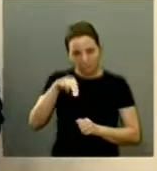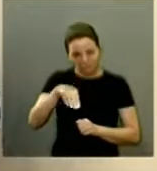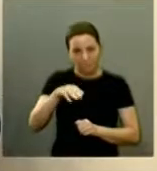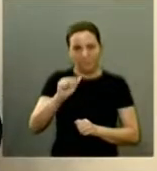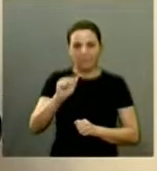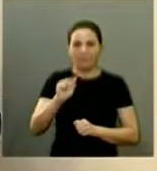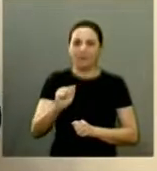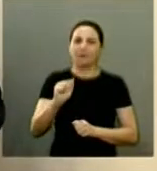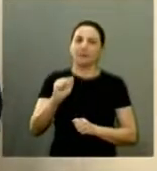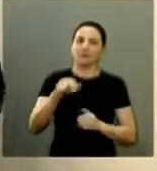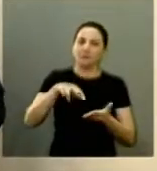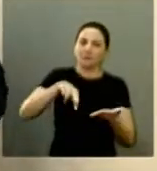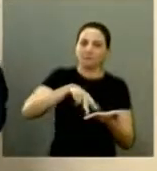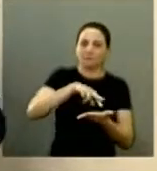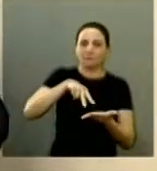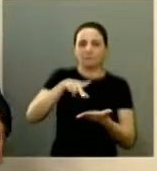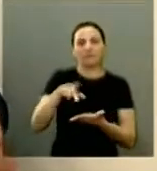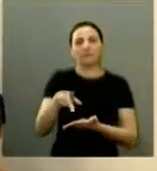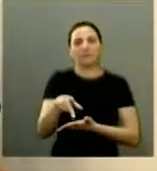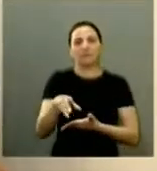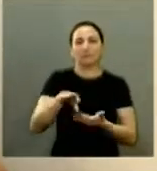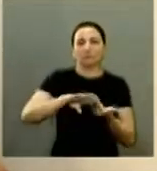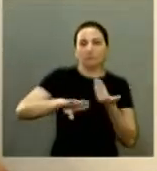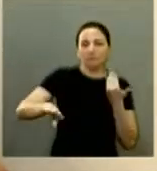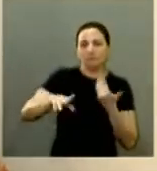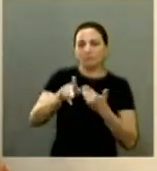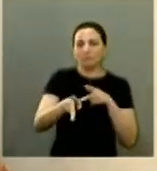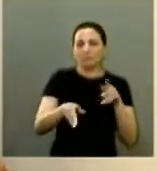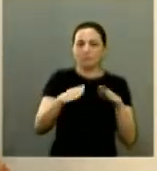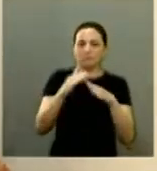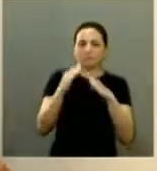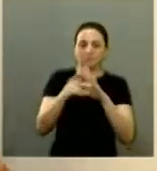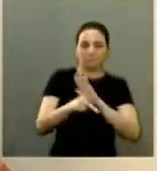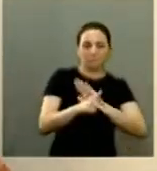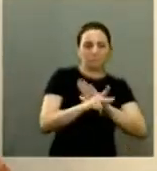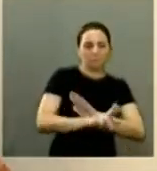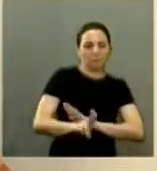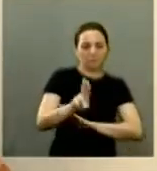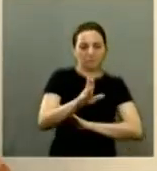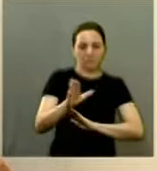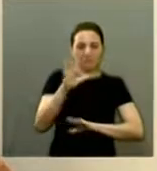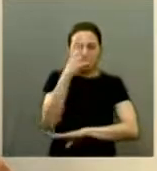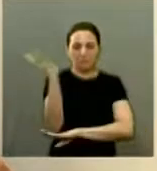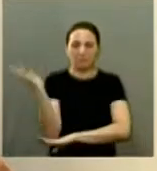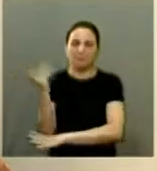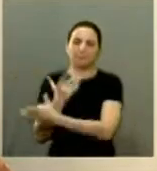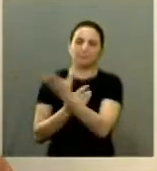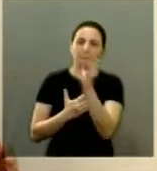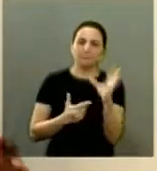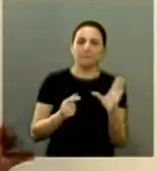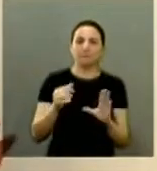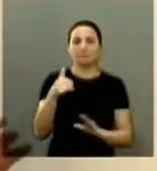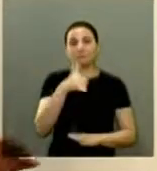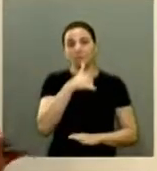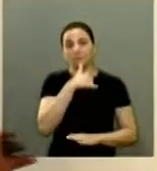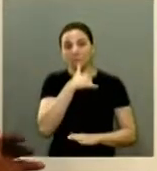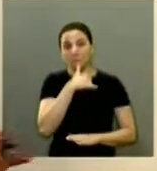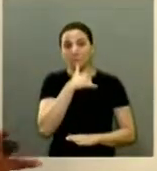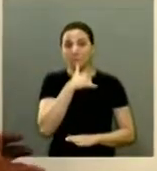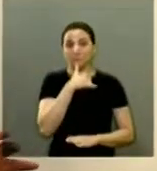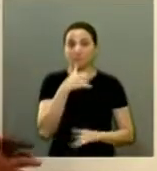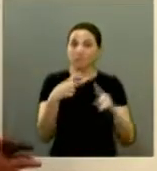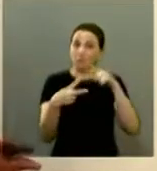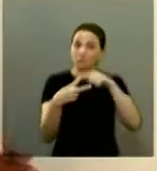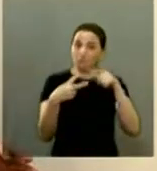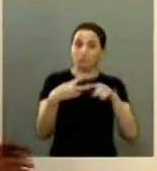praças levando a população tirando a população das suas casas para ocupar o espaço das praças mas infelizmente a gente passou